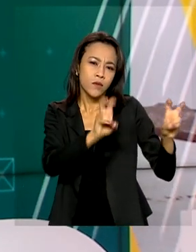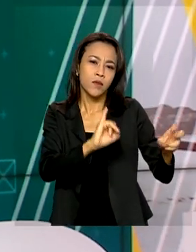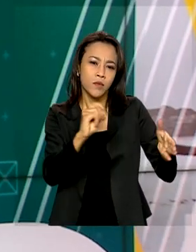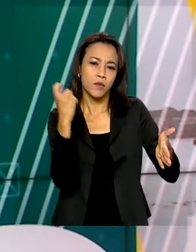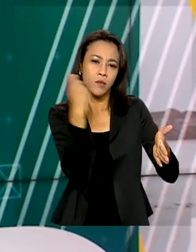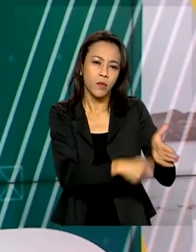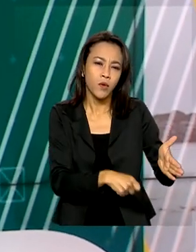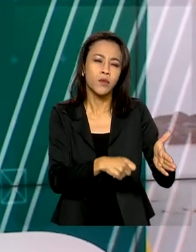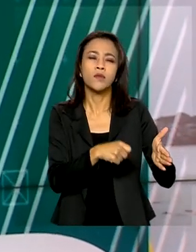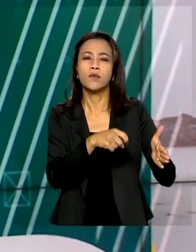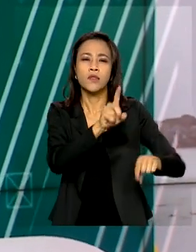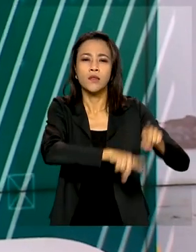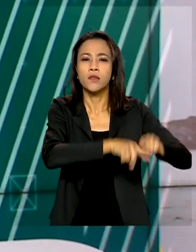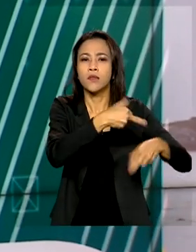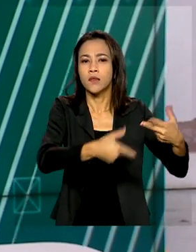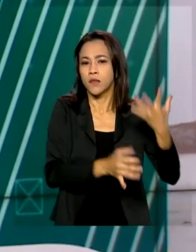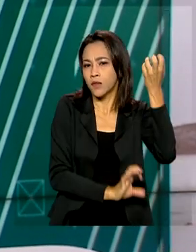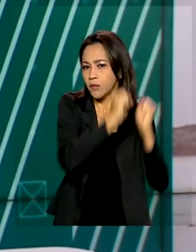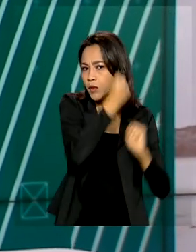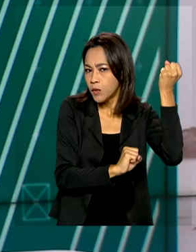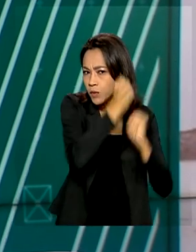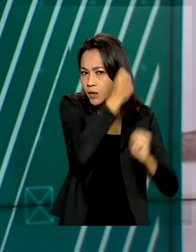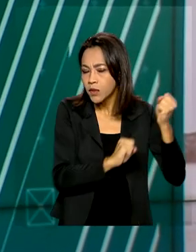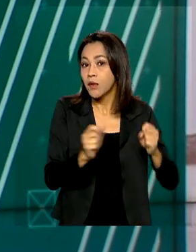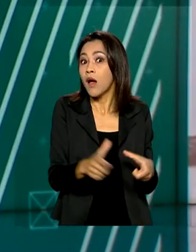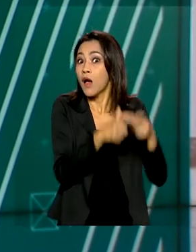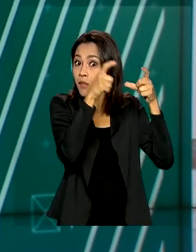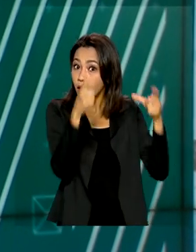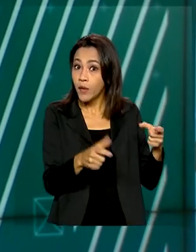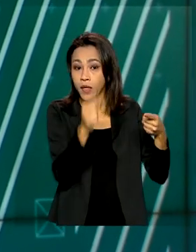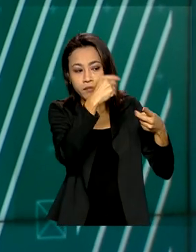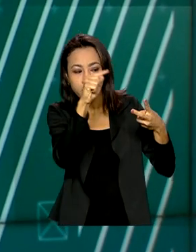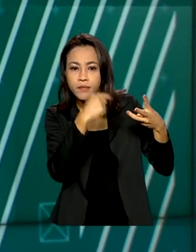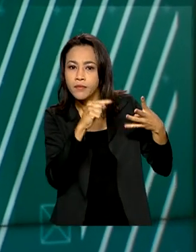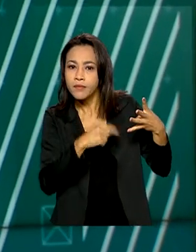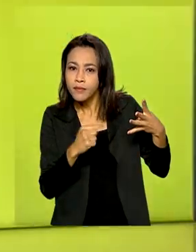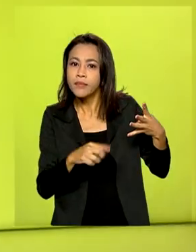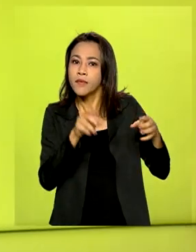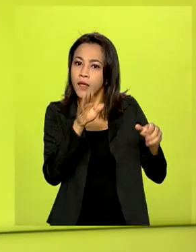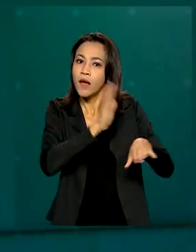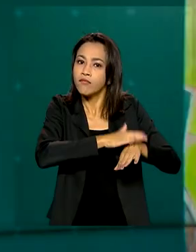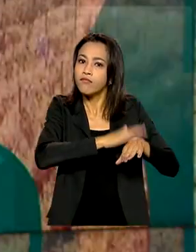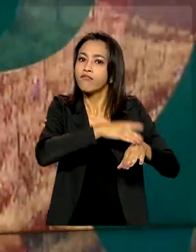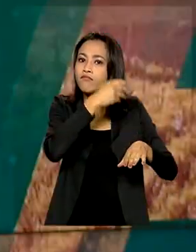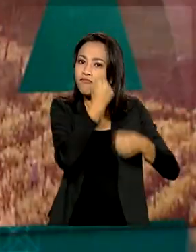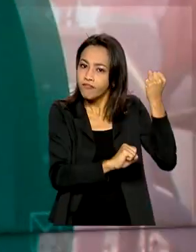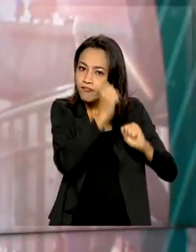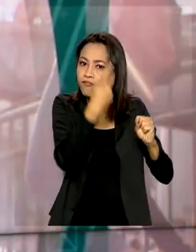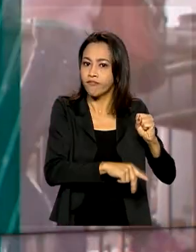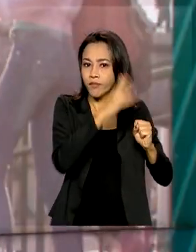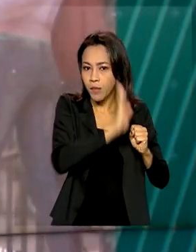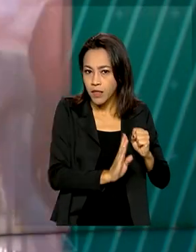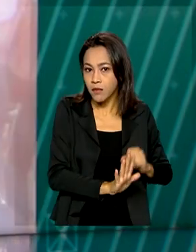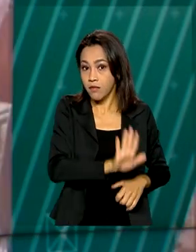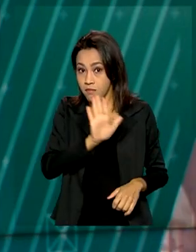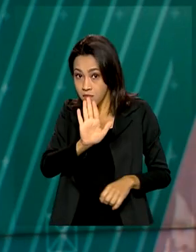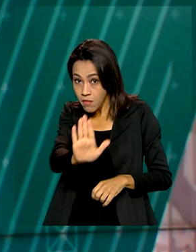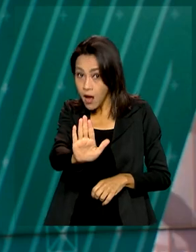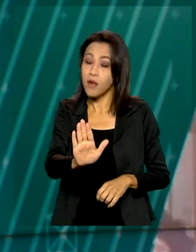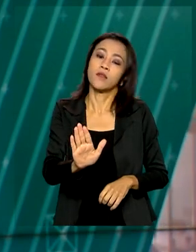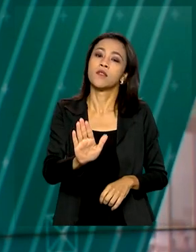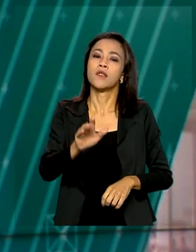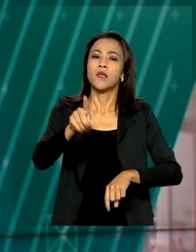produtos industrializados para a maioria dos itens produzidos no Brasil. Mas produtos tipicamente